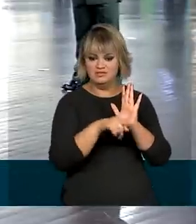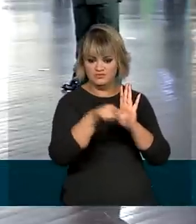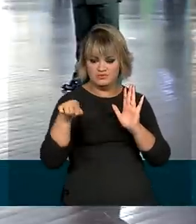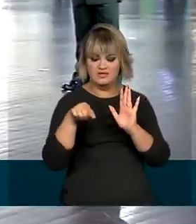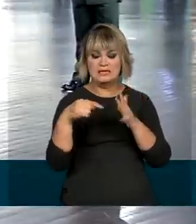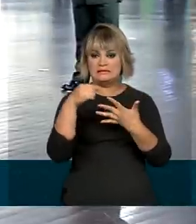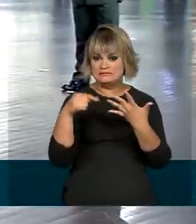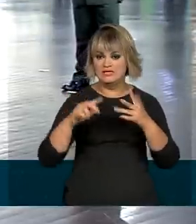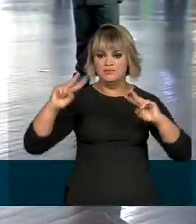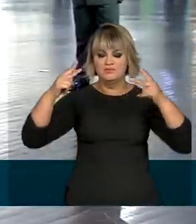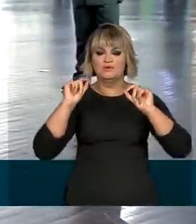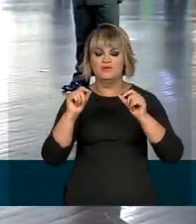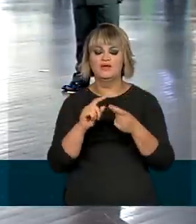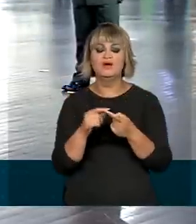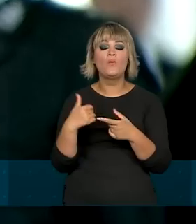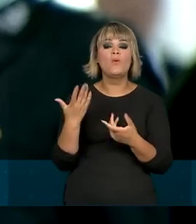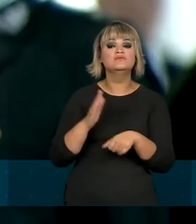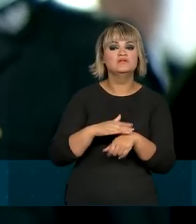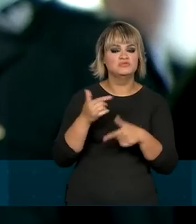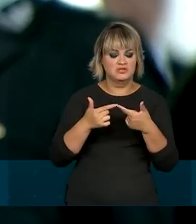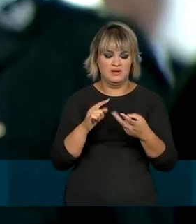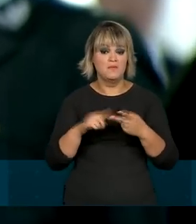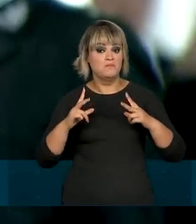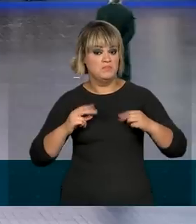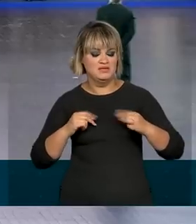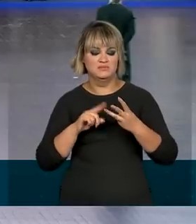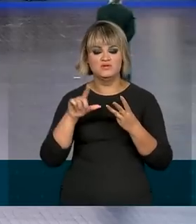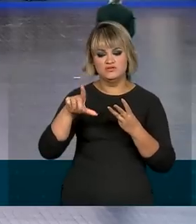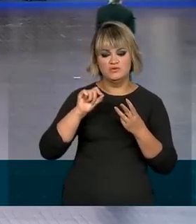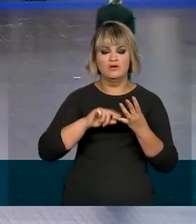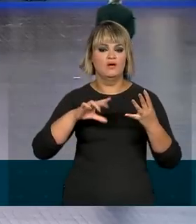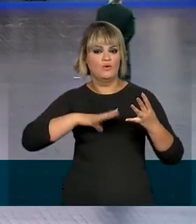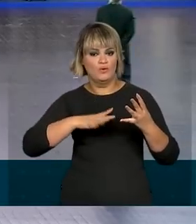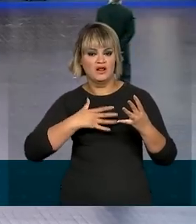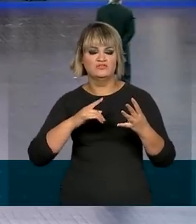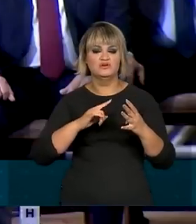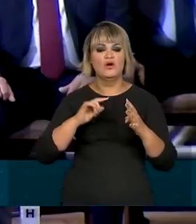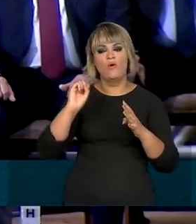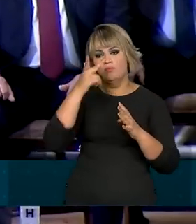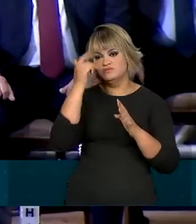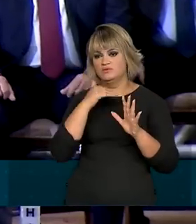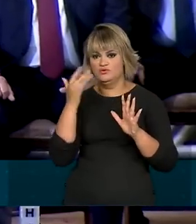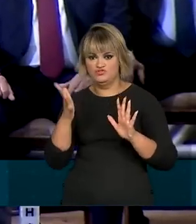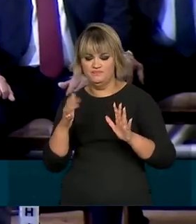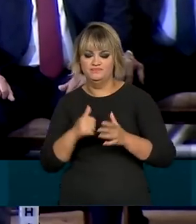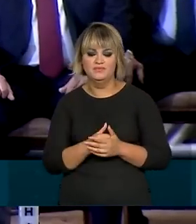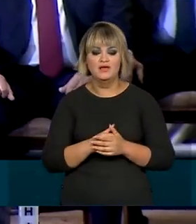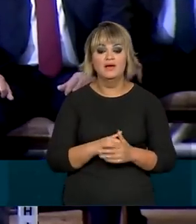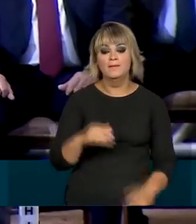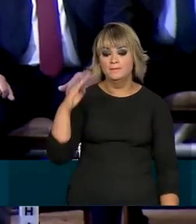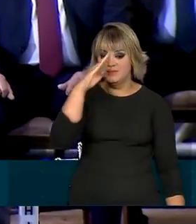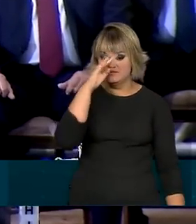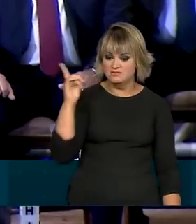critérios de promoção são antiguidade, merecimento, escolha, bravura e pós-mortem. E o presidente da república